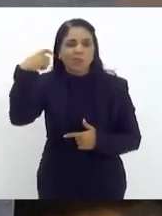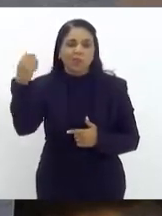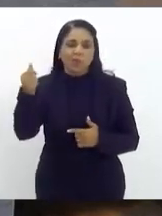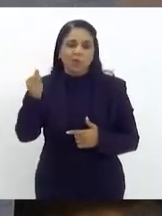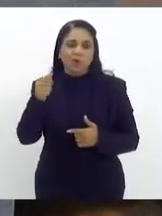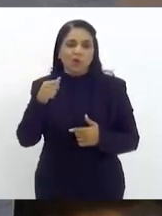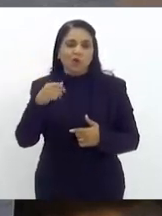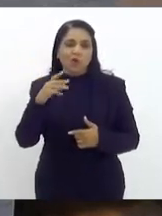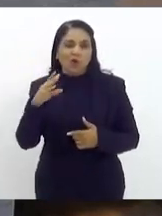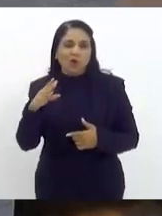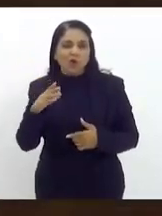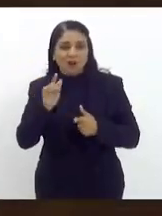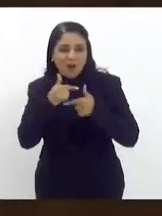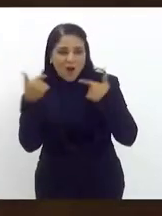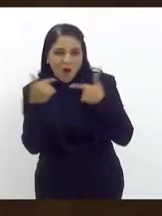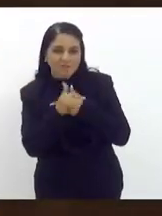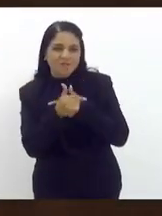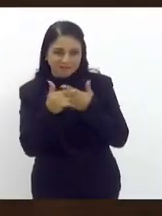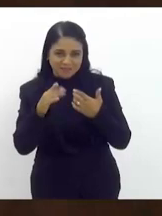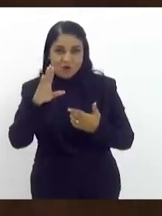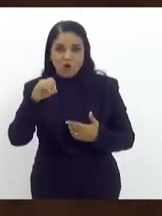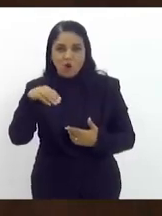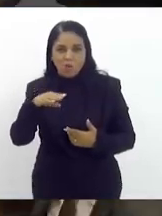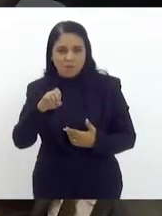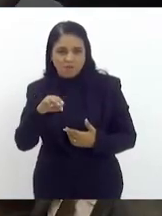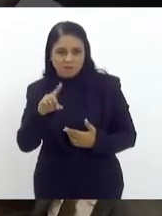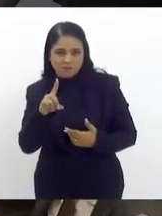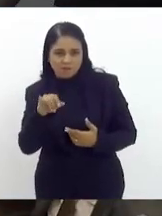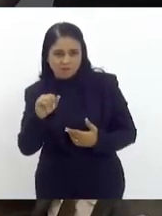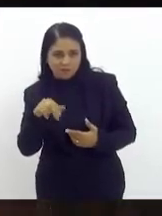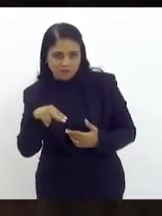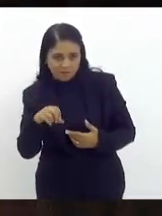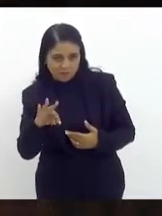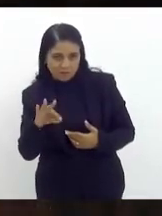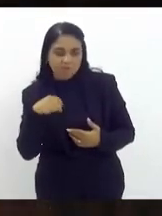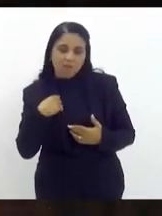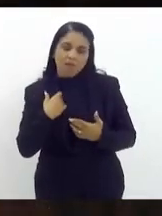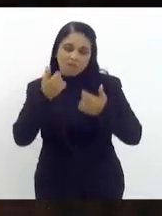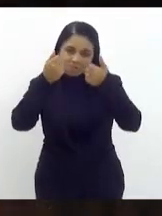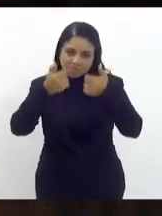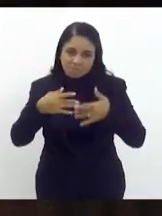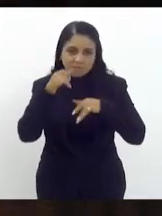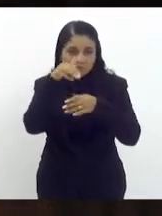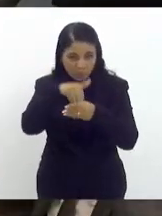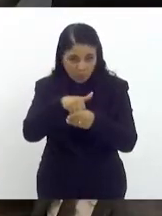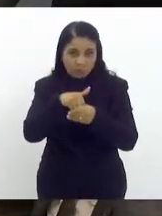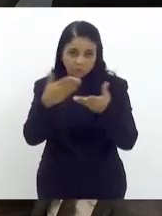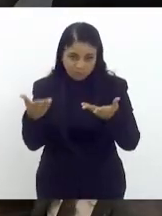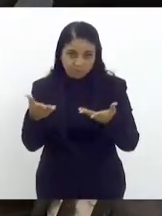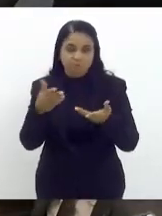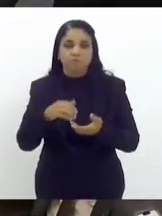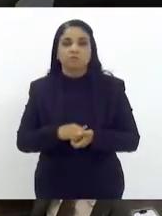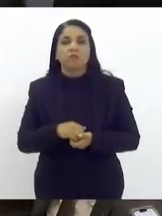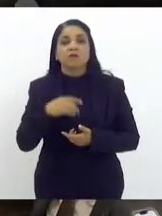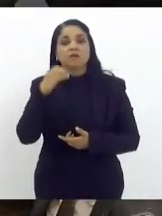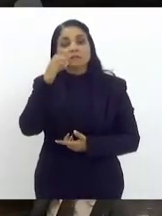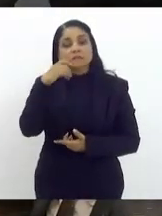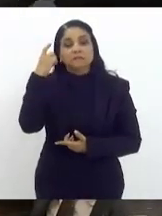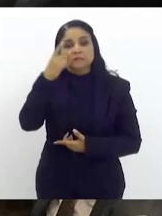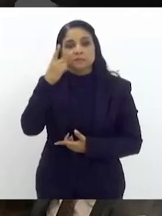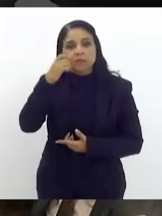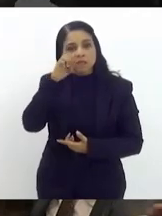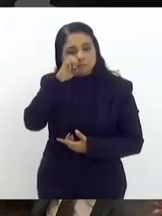milhares de pessoas essa é a declaração do meu voto deputado deputada élica taquimoto está escrita